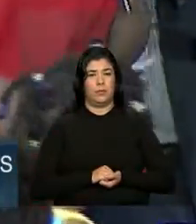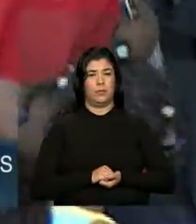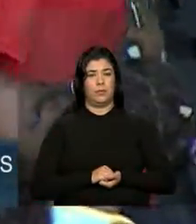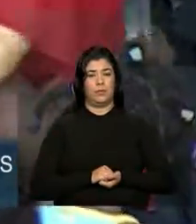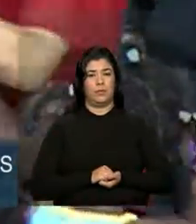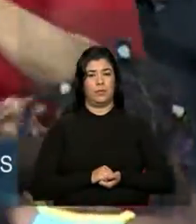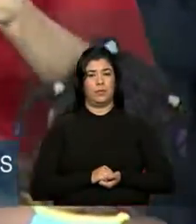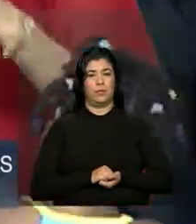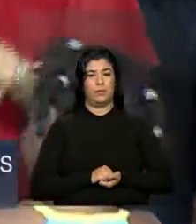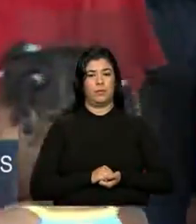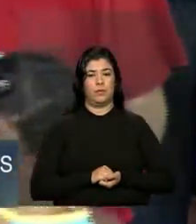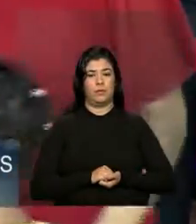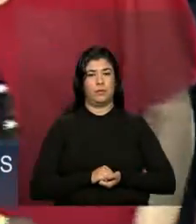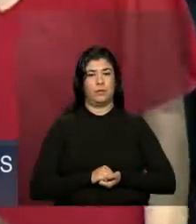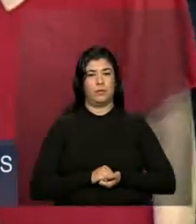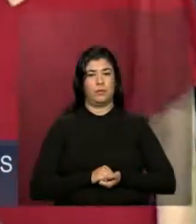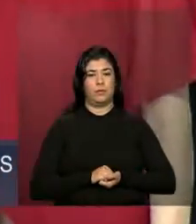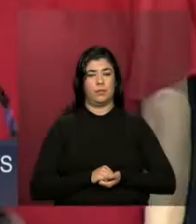Aplausos